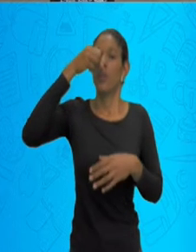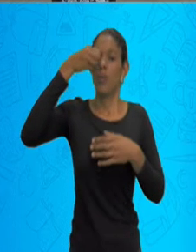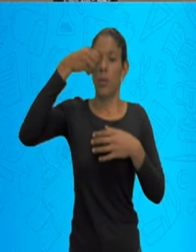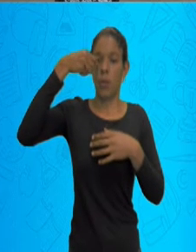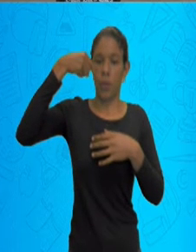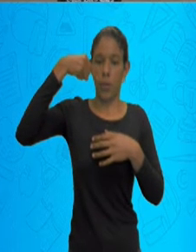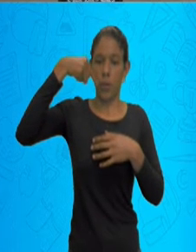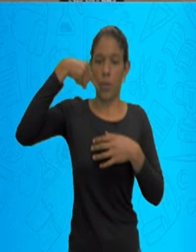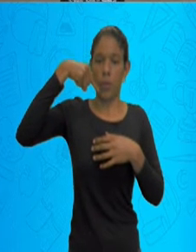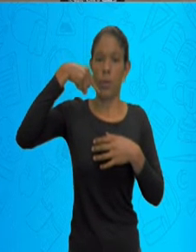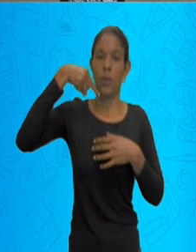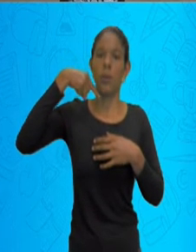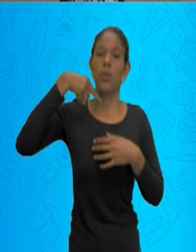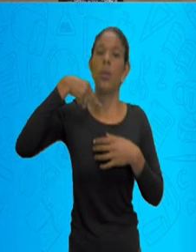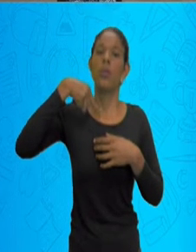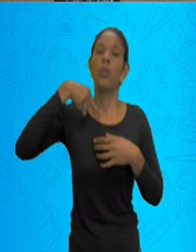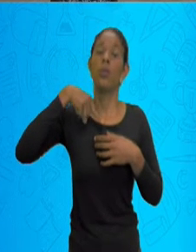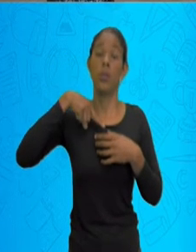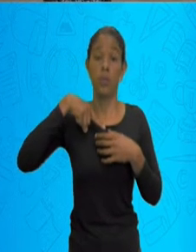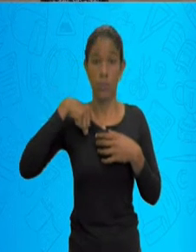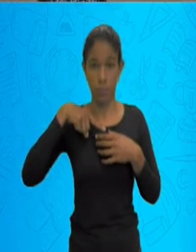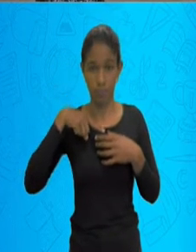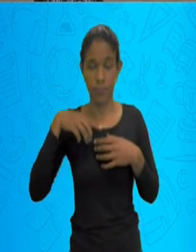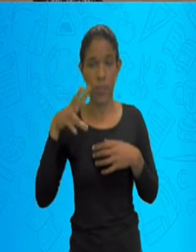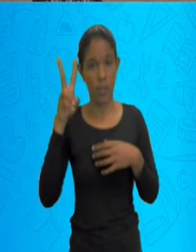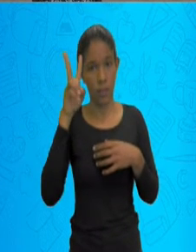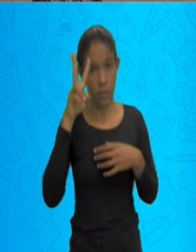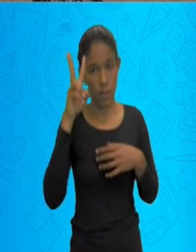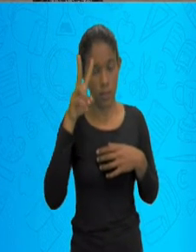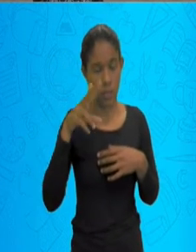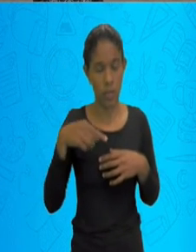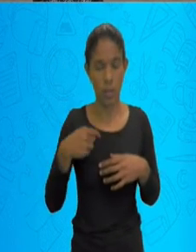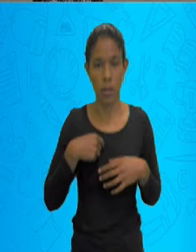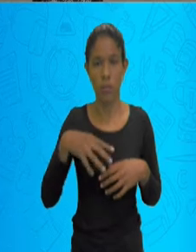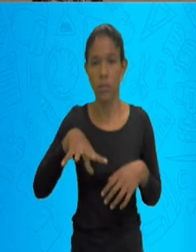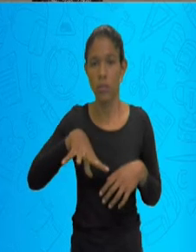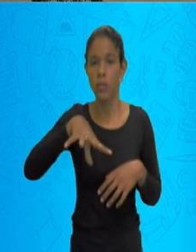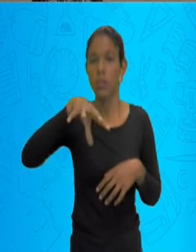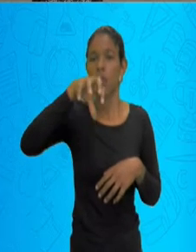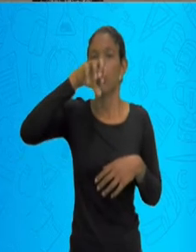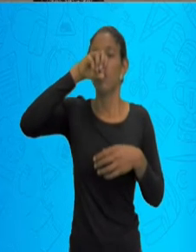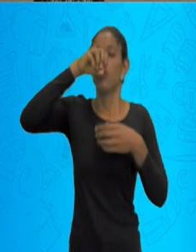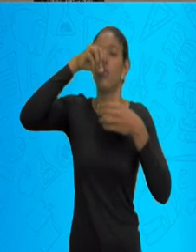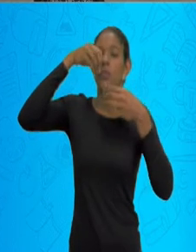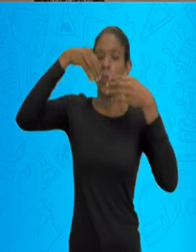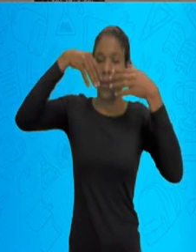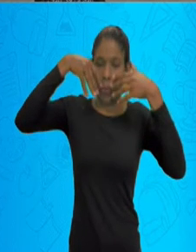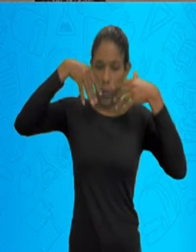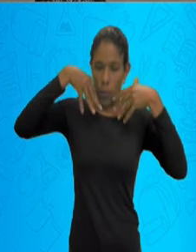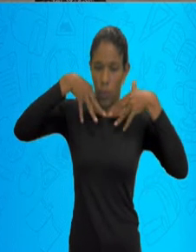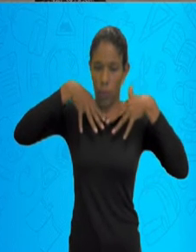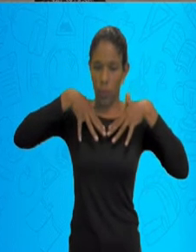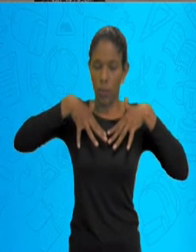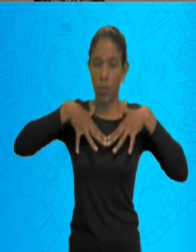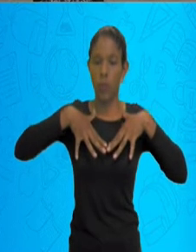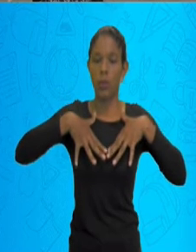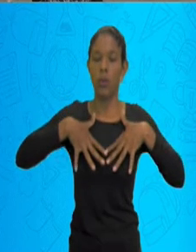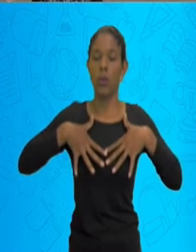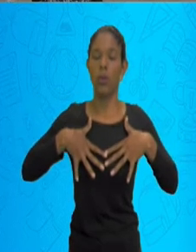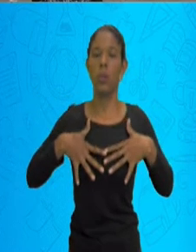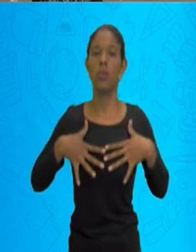do meu sistema respiratório. Lembra? Eu inspiro, ele passa, chega nos meus